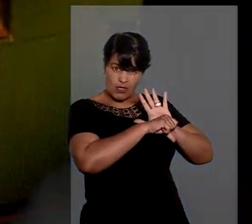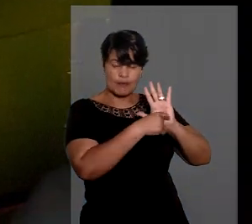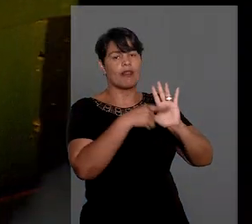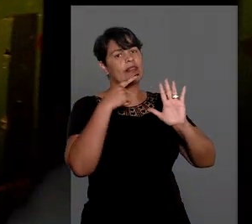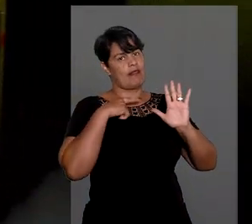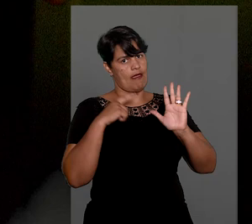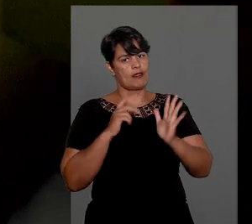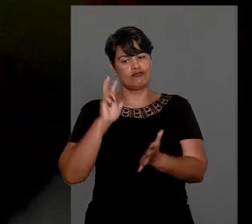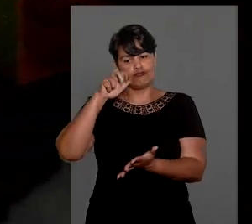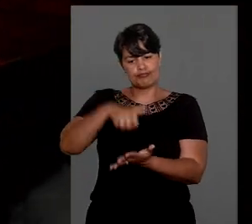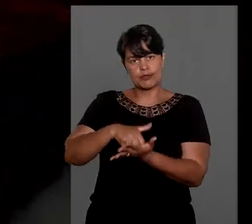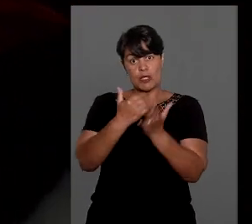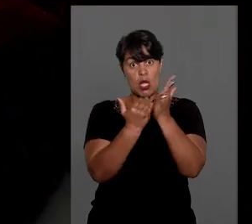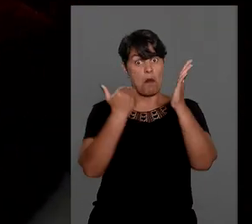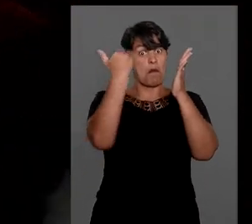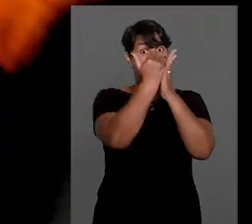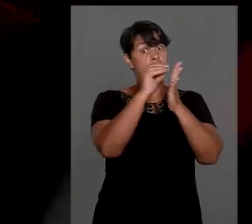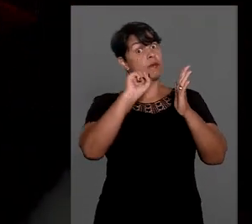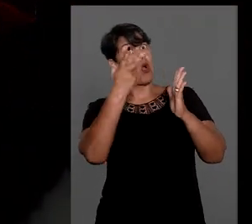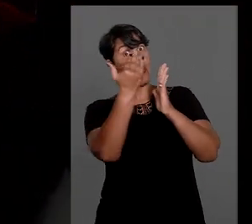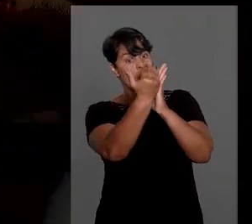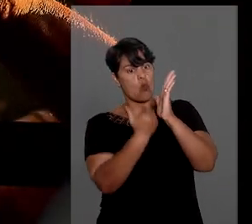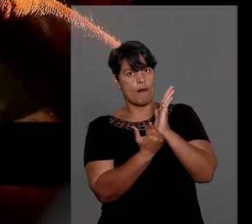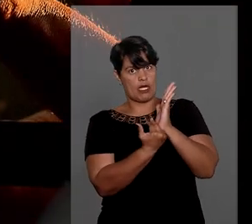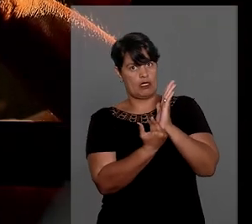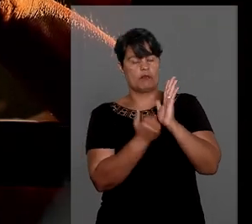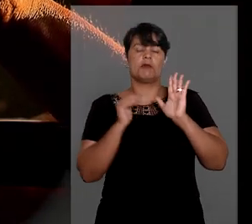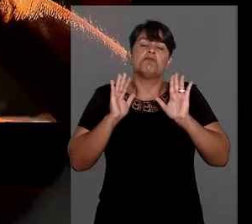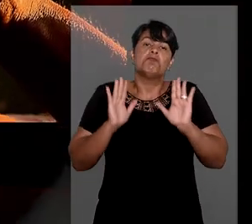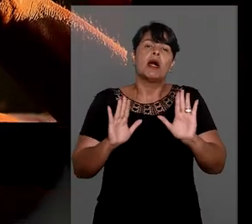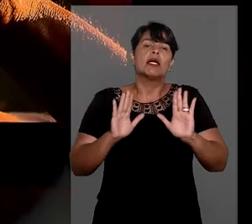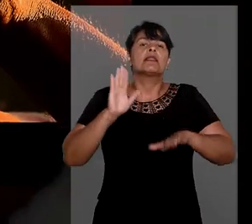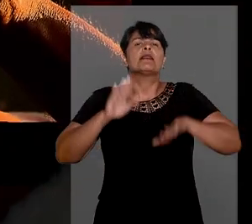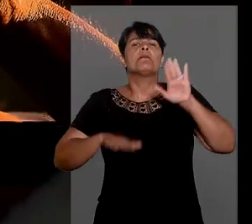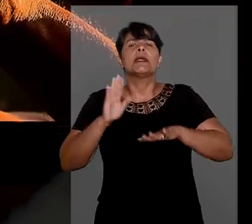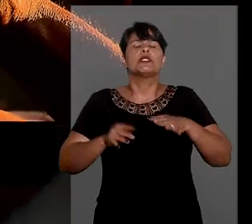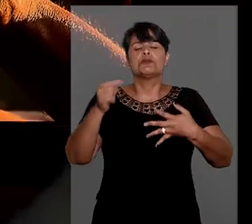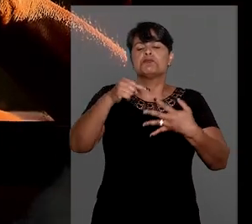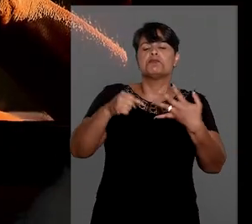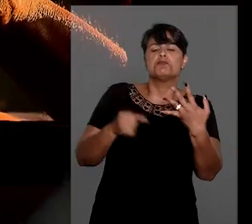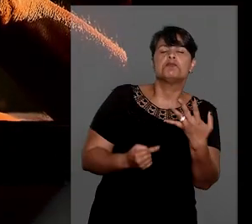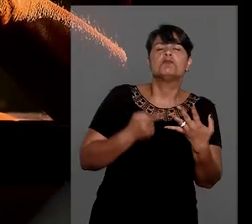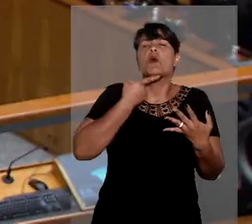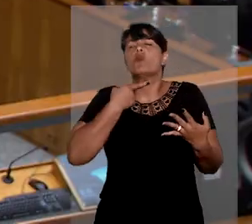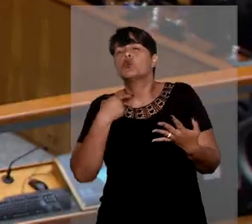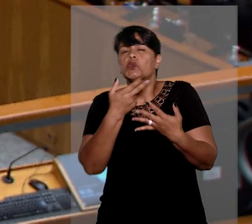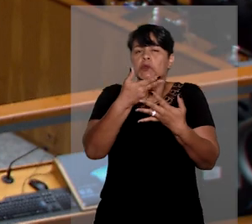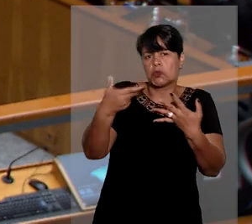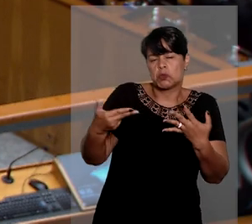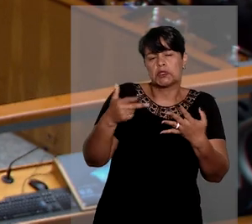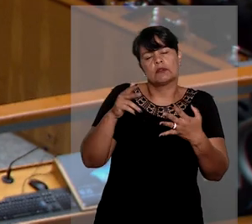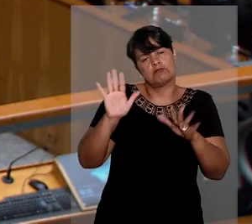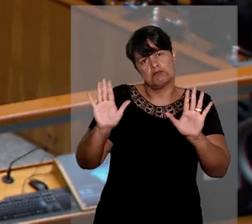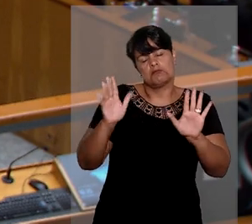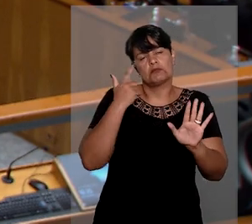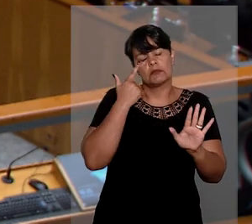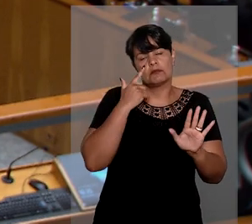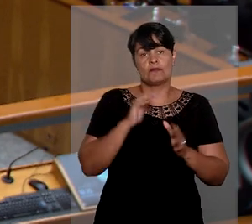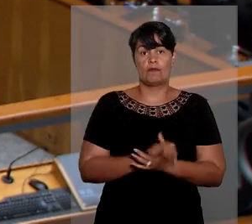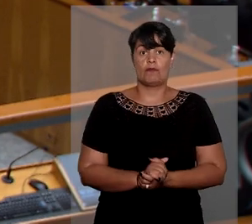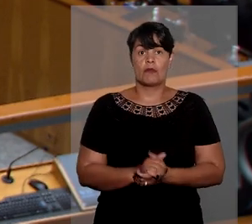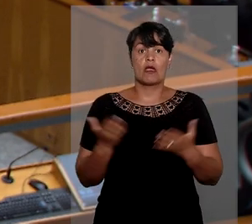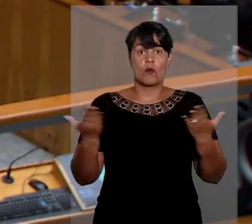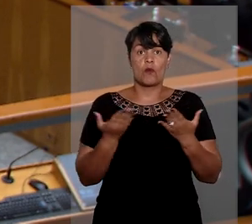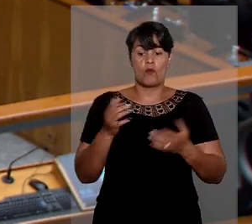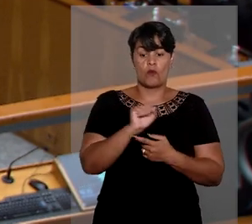Além disso, as atenuantes e agravantes podem mudar a fixação do tempo de condenação. Hoje o STJ entende com a